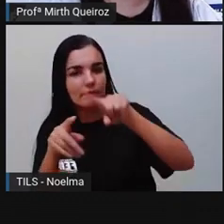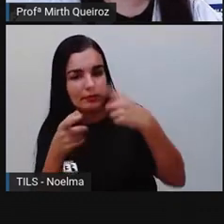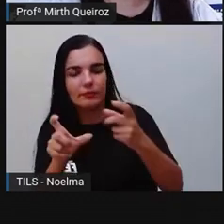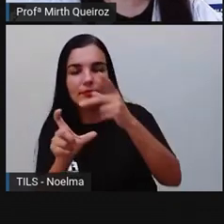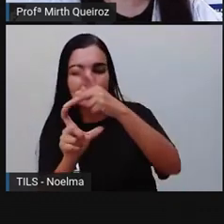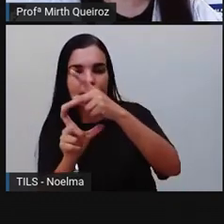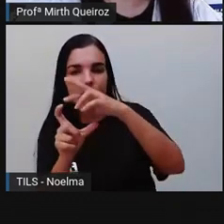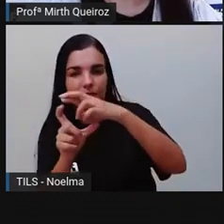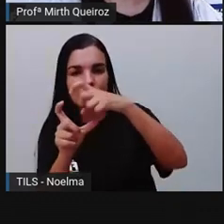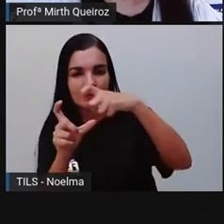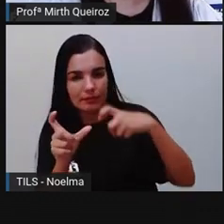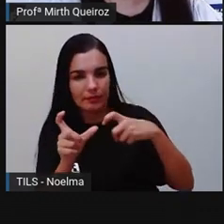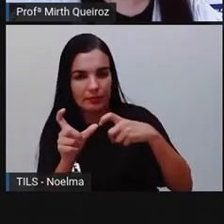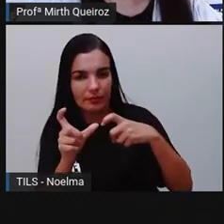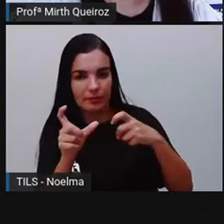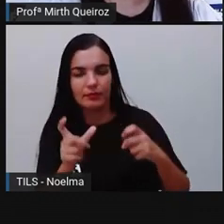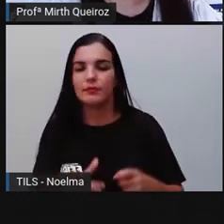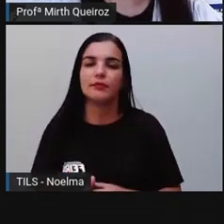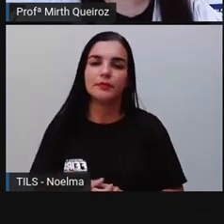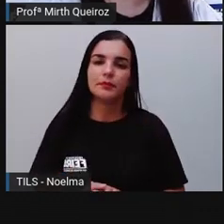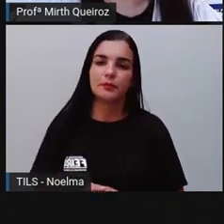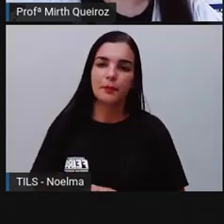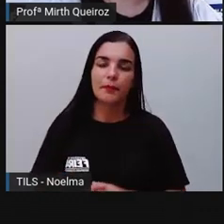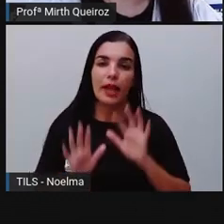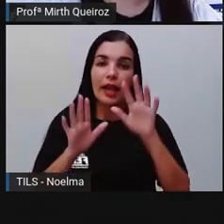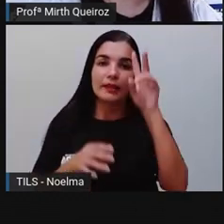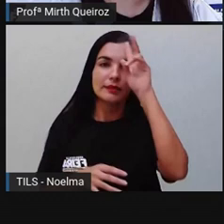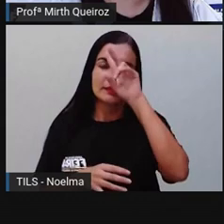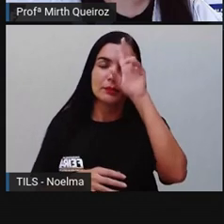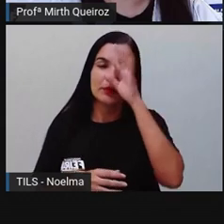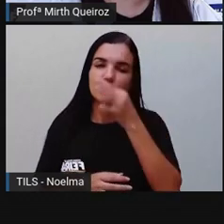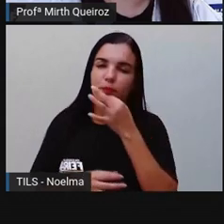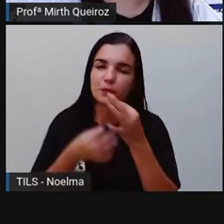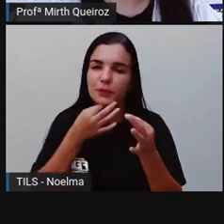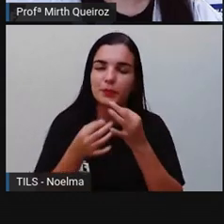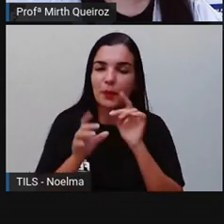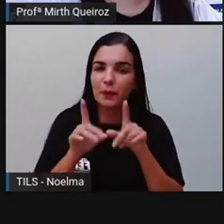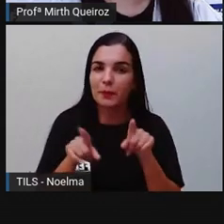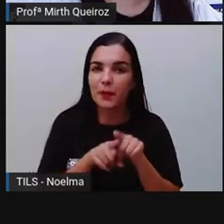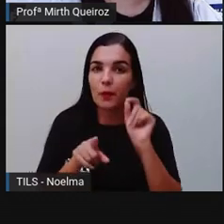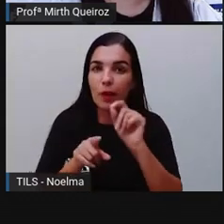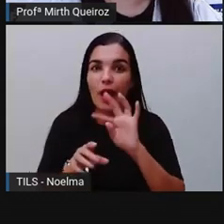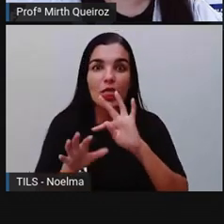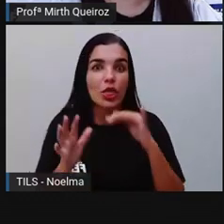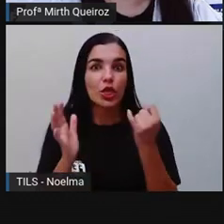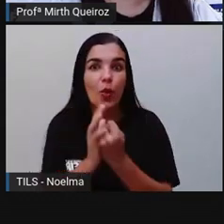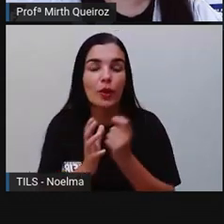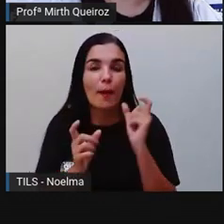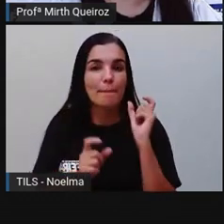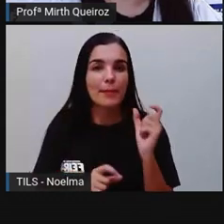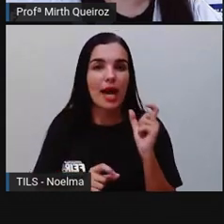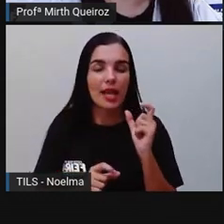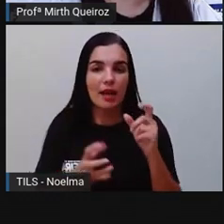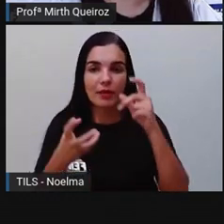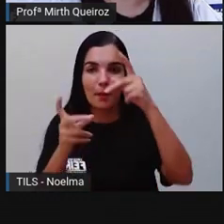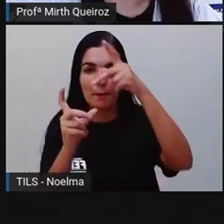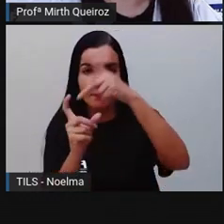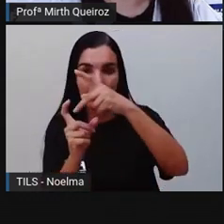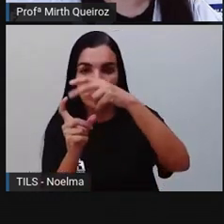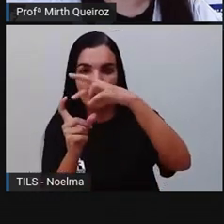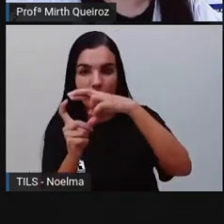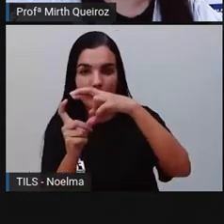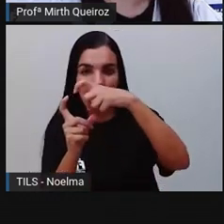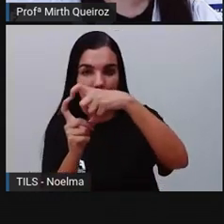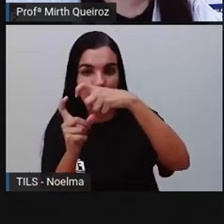proparoxítona. Lembrando aí das dicas, né? Sobre acentuação. Toda palavra proparoxítona,